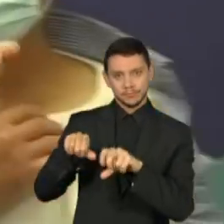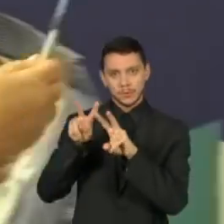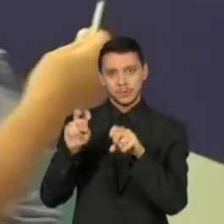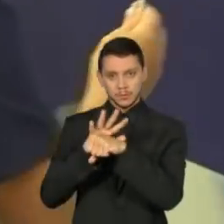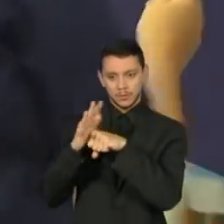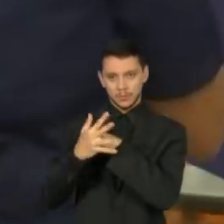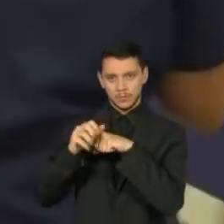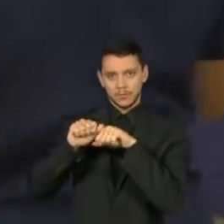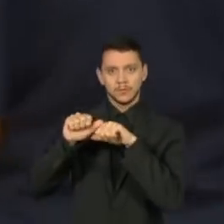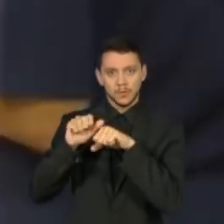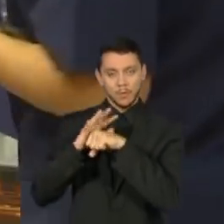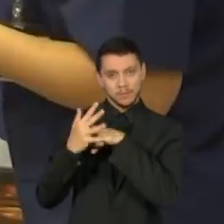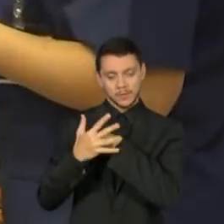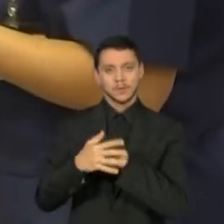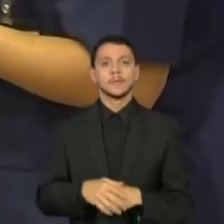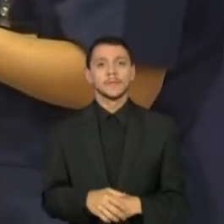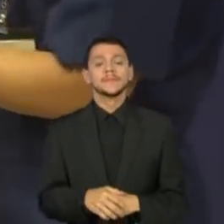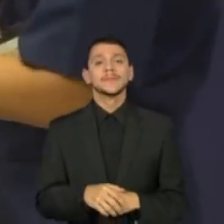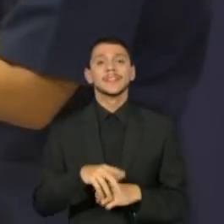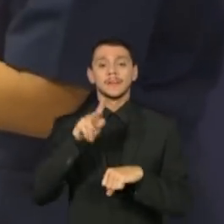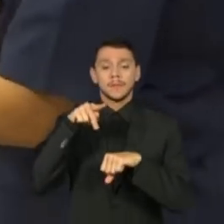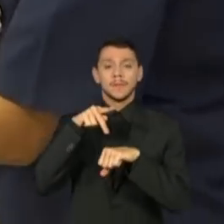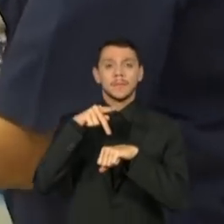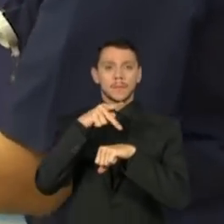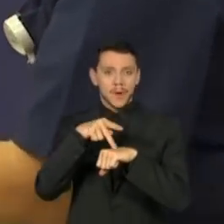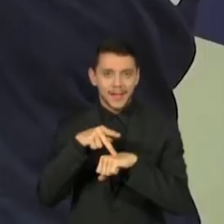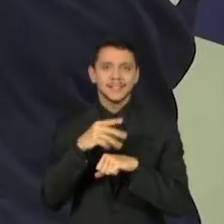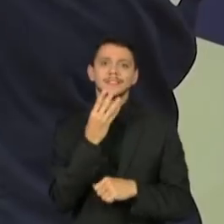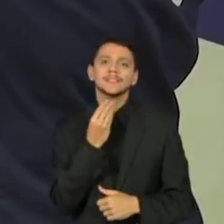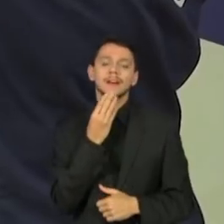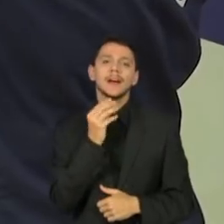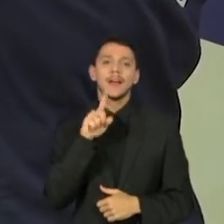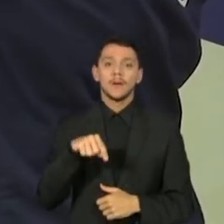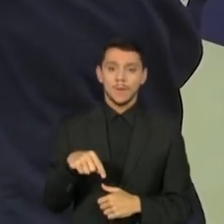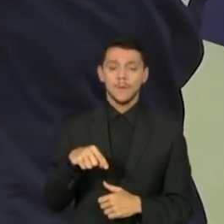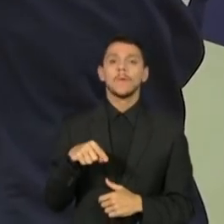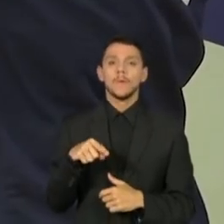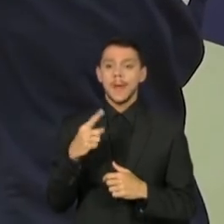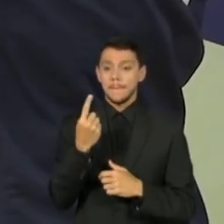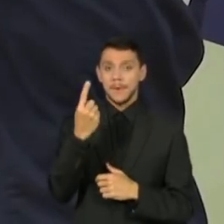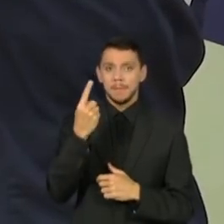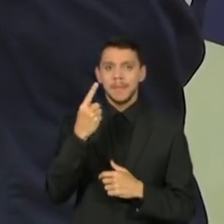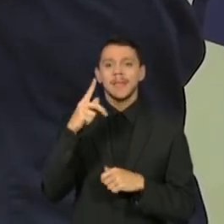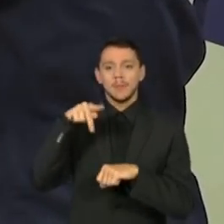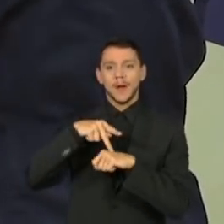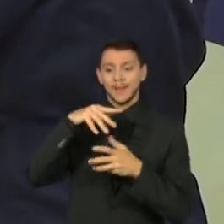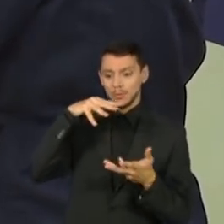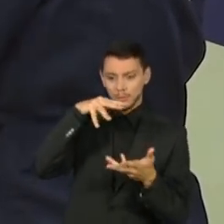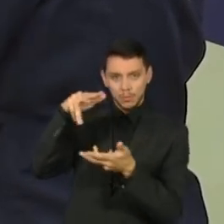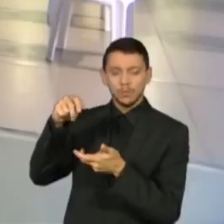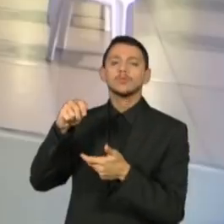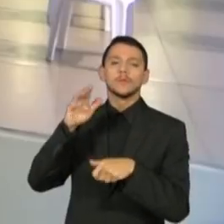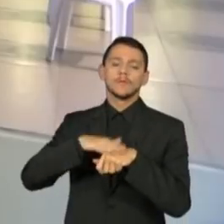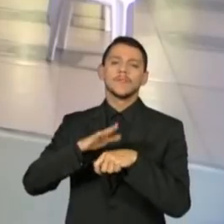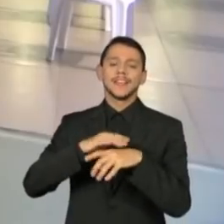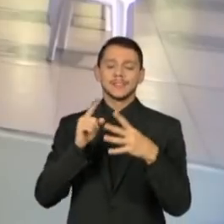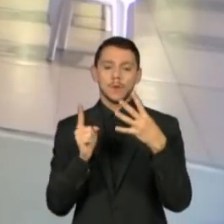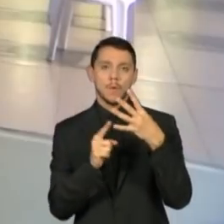foi o primeiro país do mundo a aplicar a quarta dose. A campanha começou no fim de dezembro de 2021.